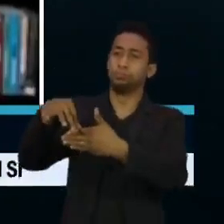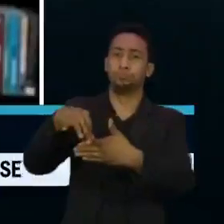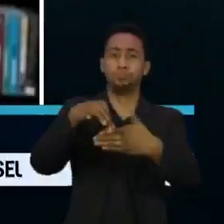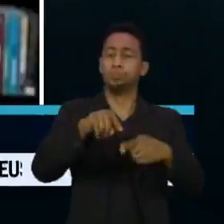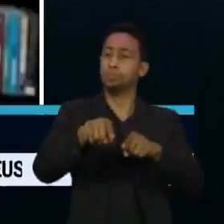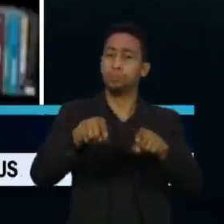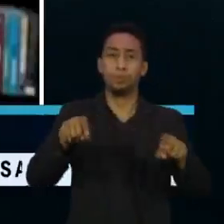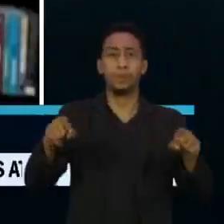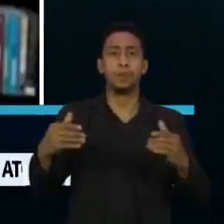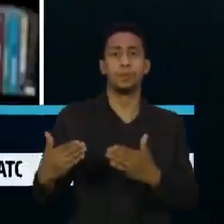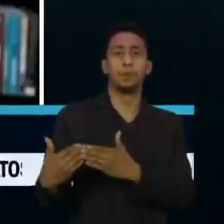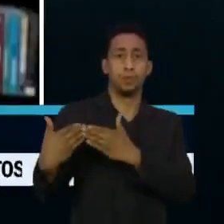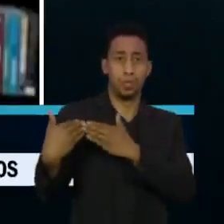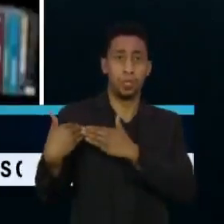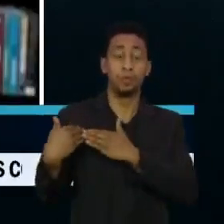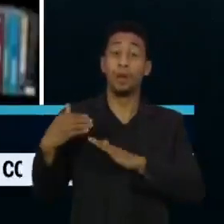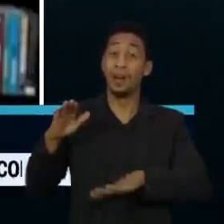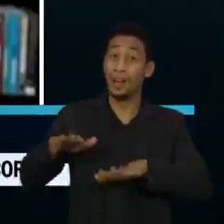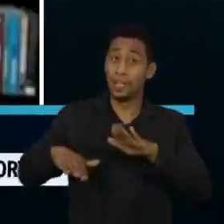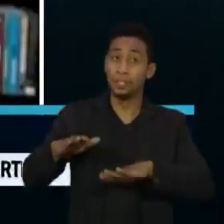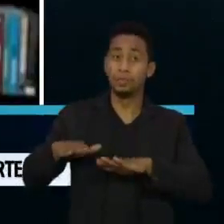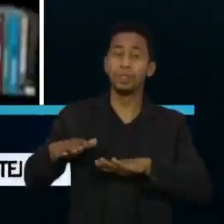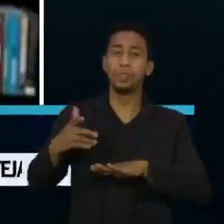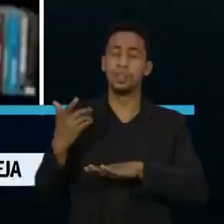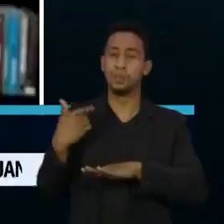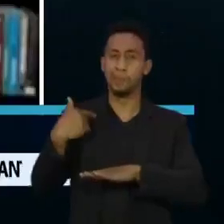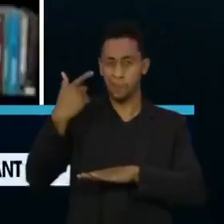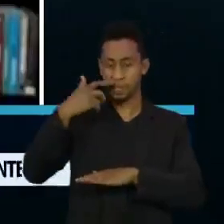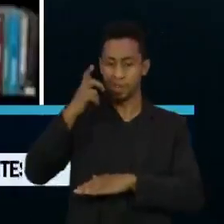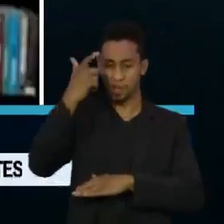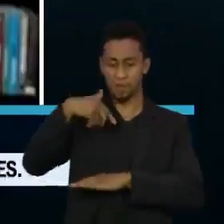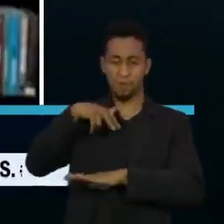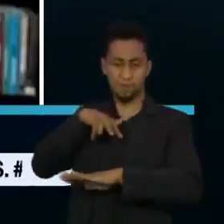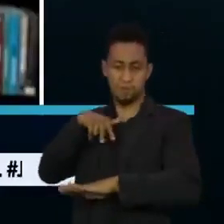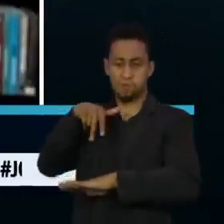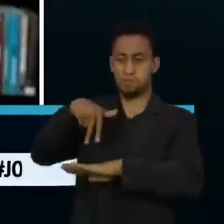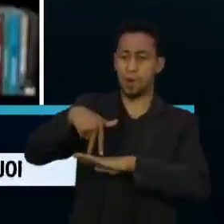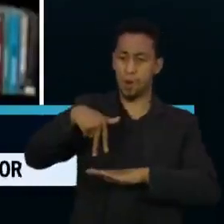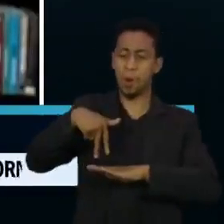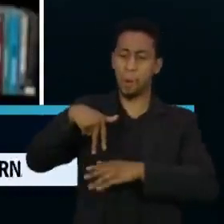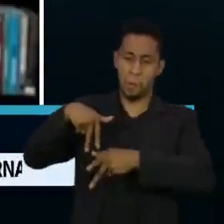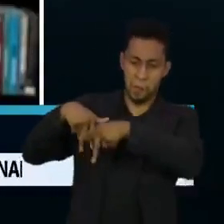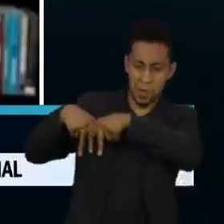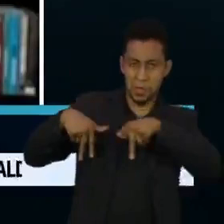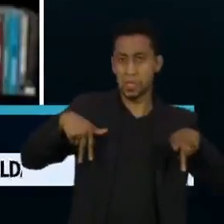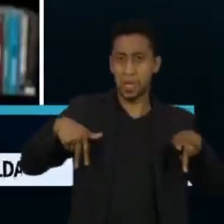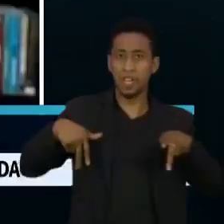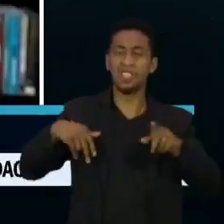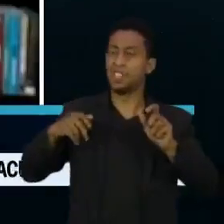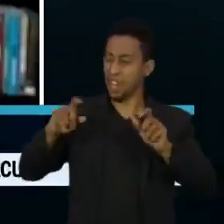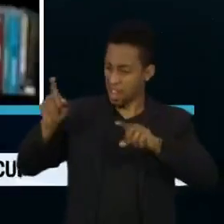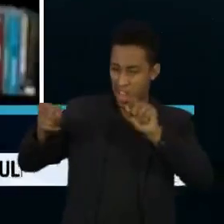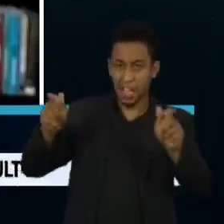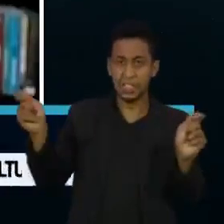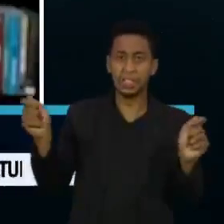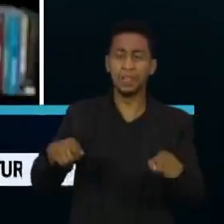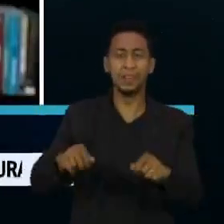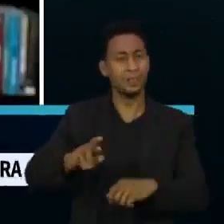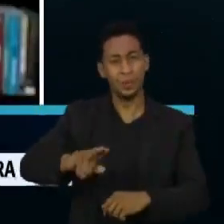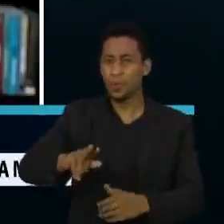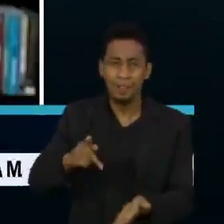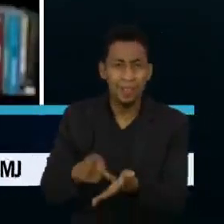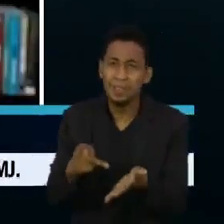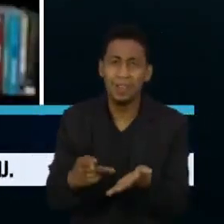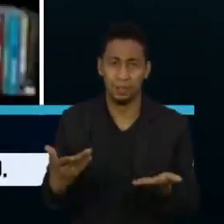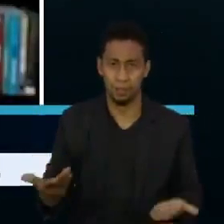a ideia de que chegaram aos seus postos trazidos com uma sendeira de gêmea. Não é verdade. É só